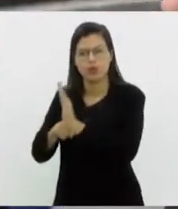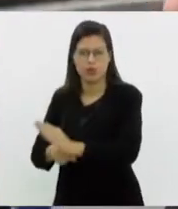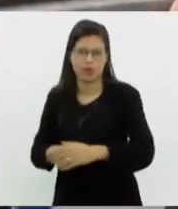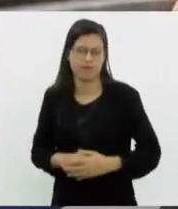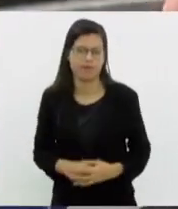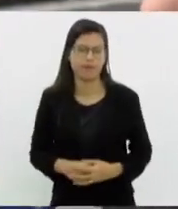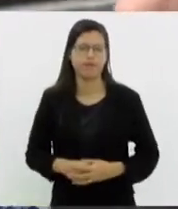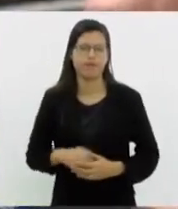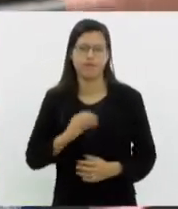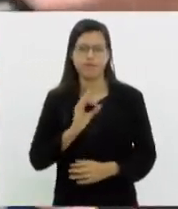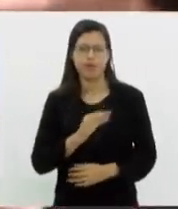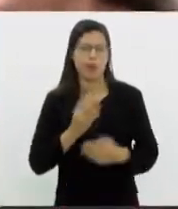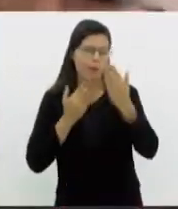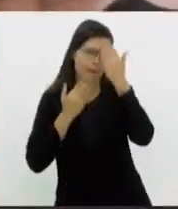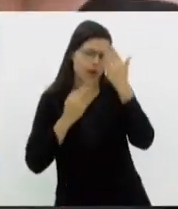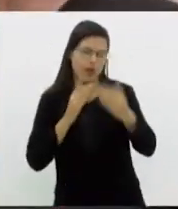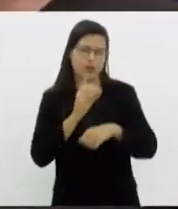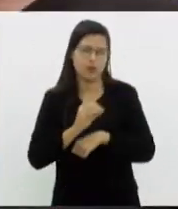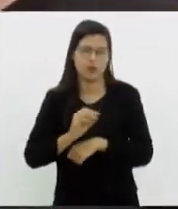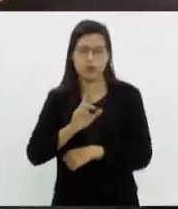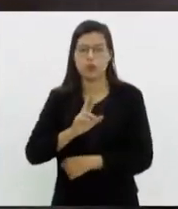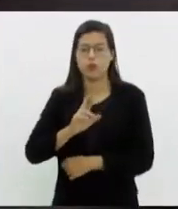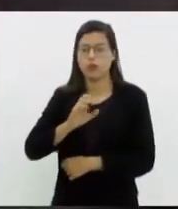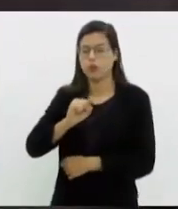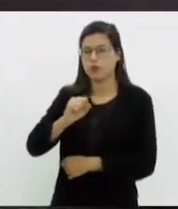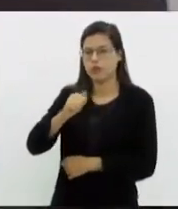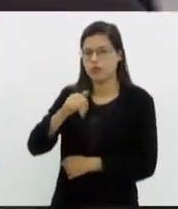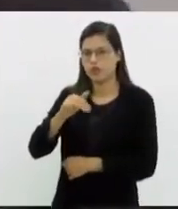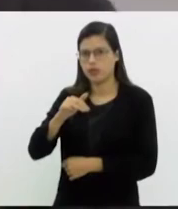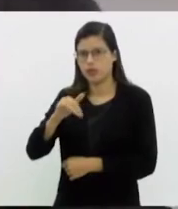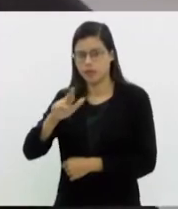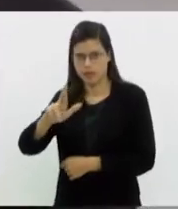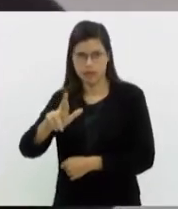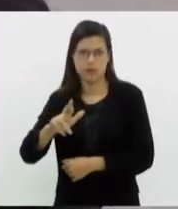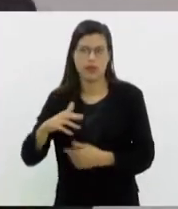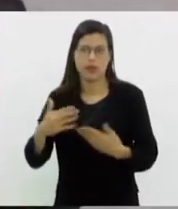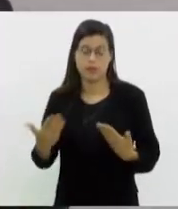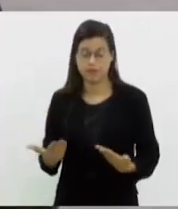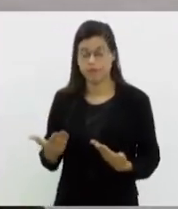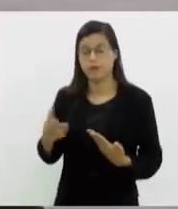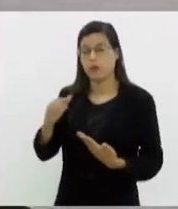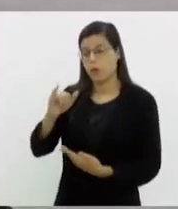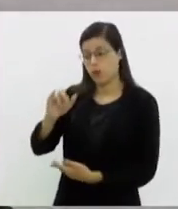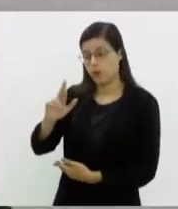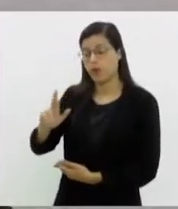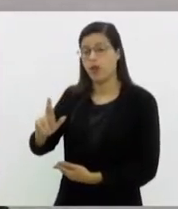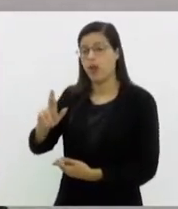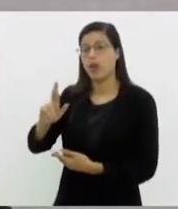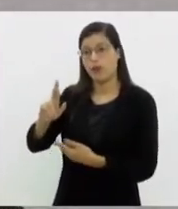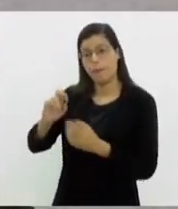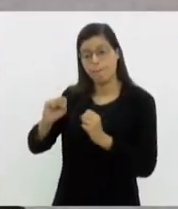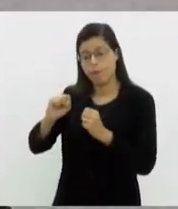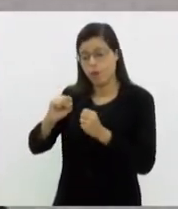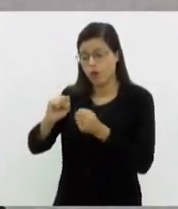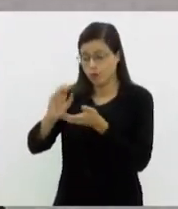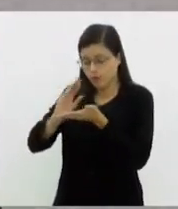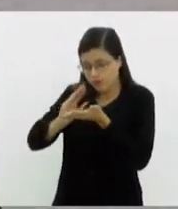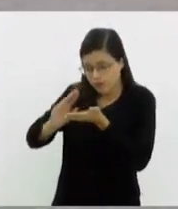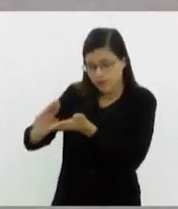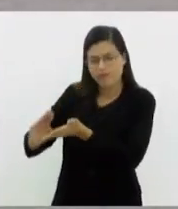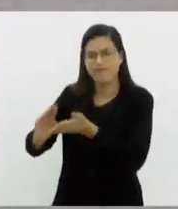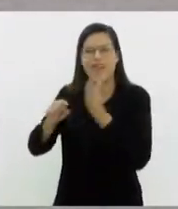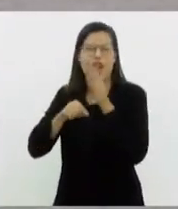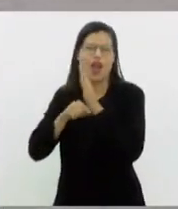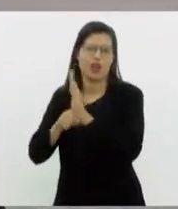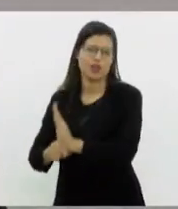Tá certo. Muito obrigada, doutor Samir. É isso aí, Vicente. A apresentação do imposto de renda, parte do recurso ainda pode, então, servir de